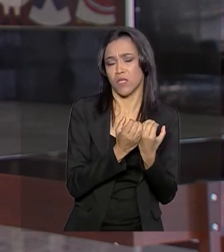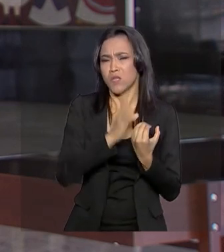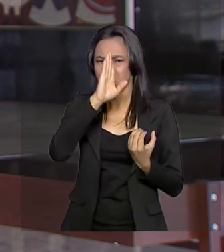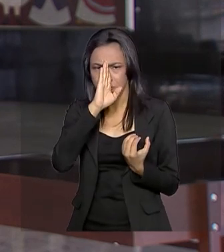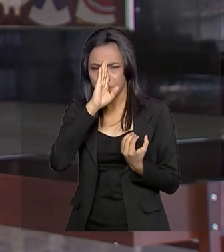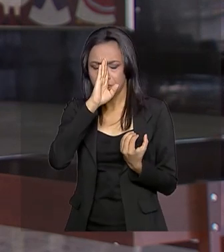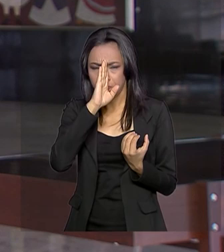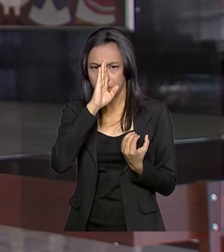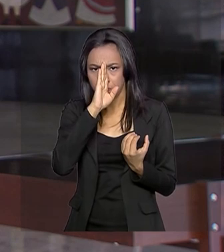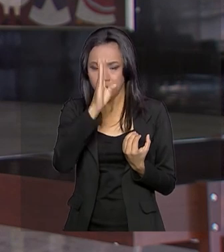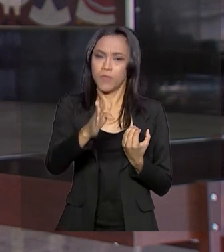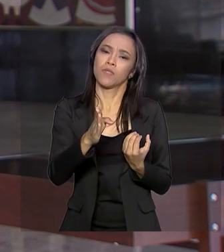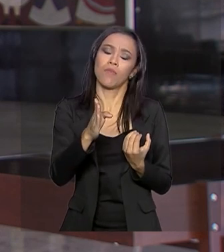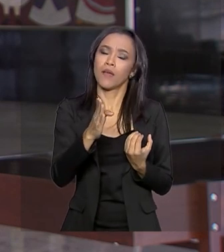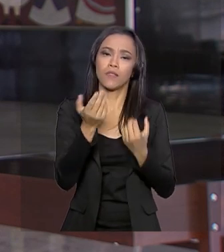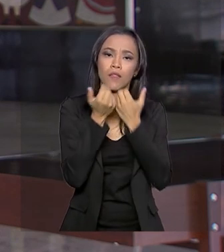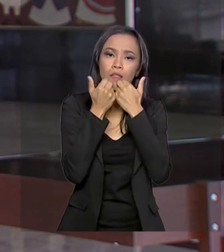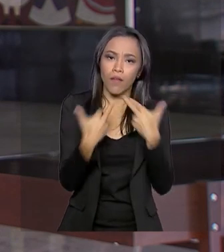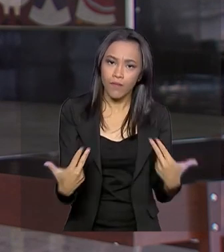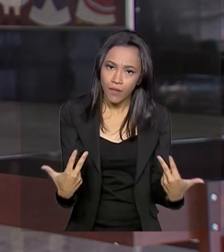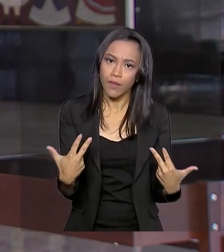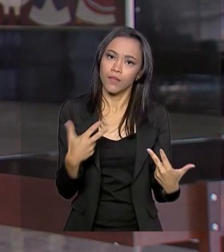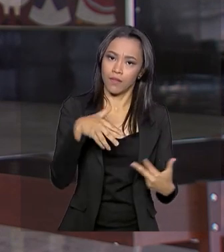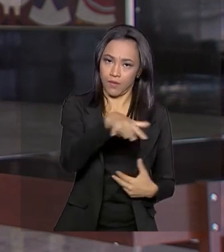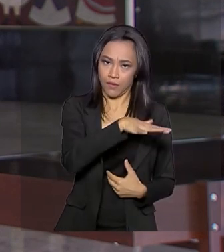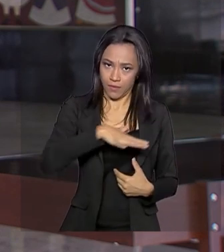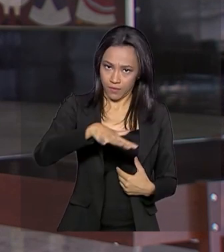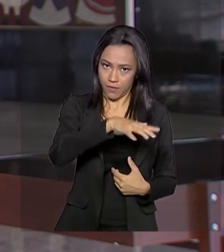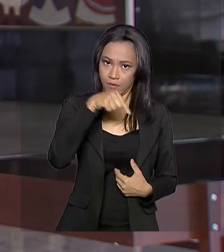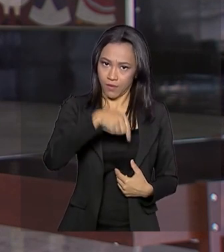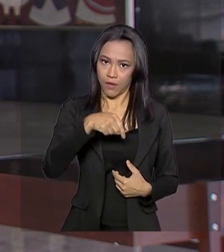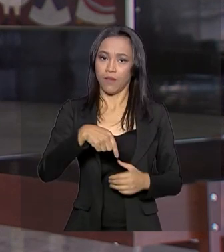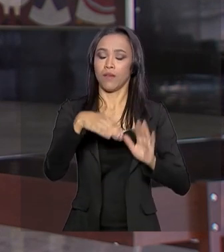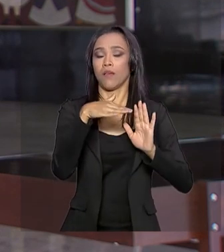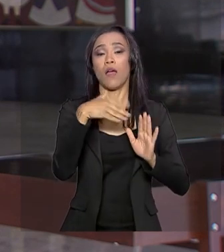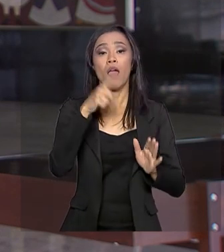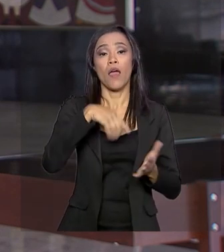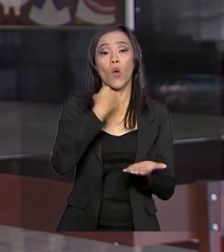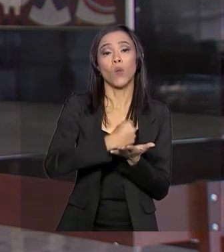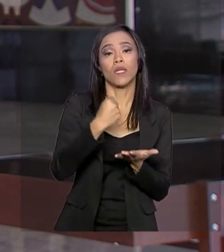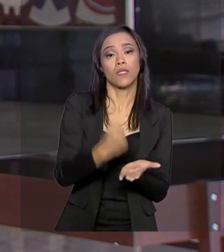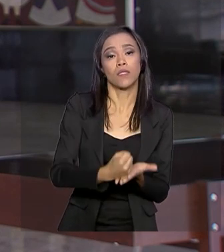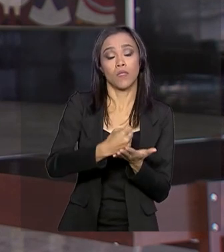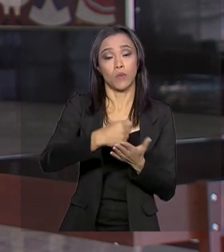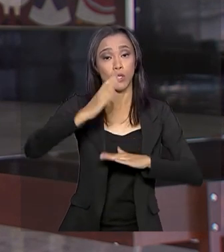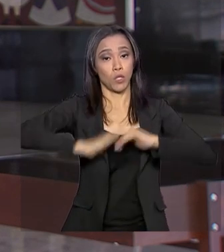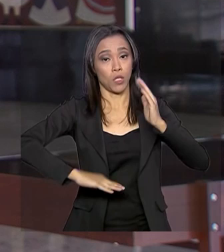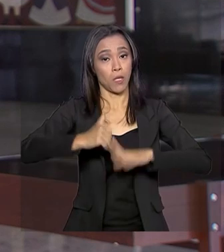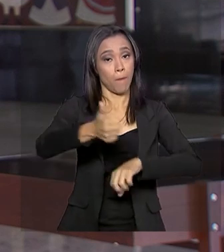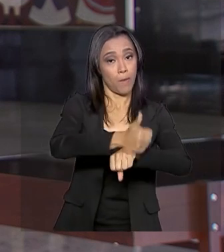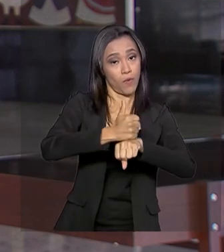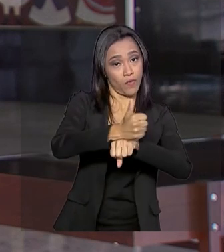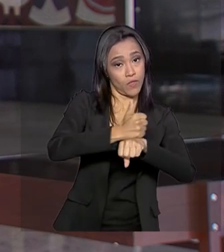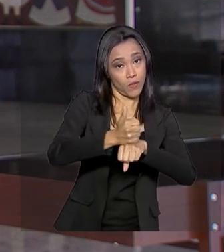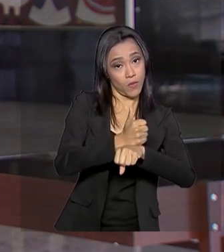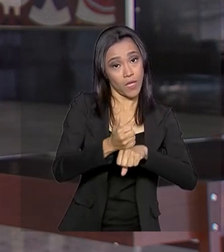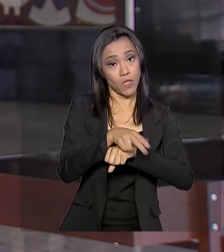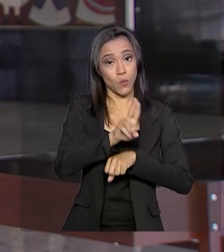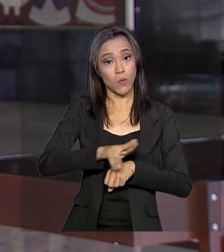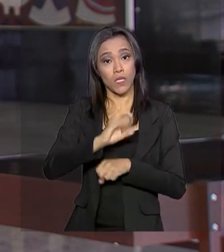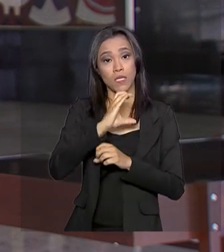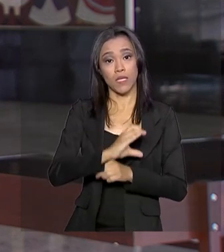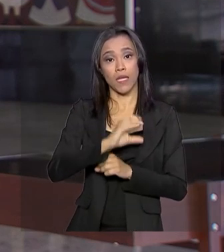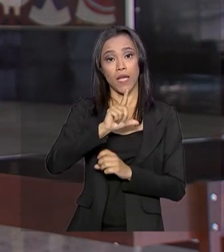principais novidades do Médicos pelo Brasil é a contratação de profissionais pelo regime de CLT.